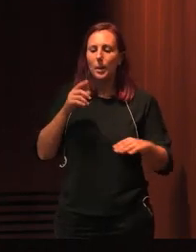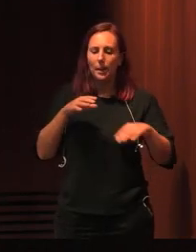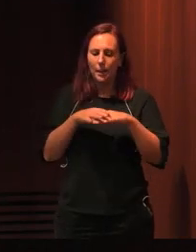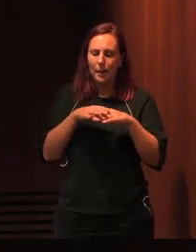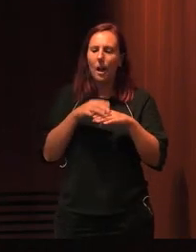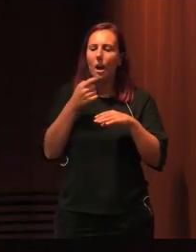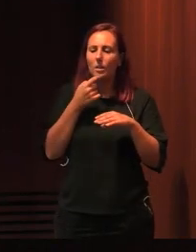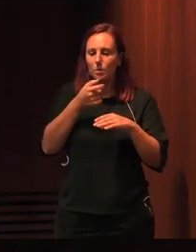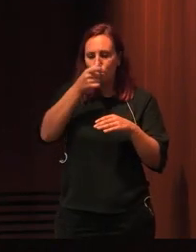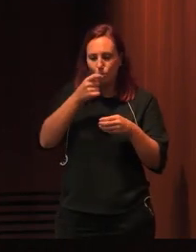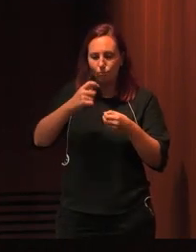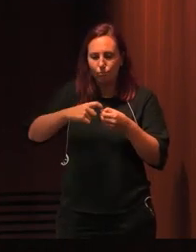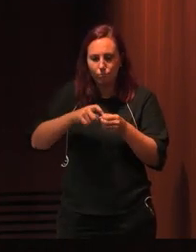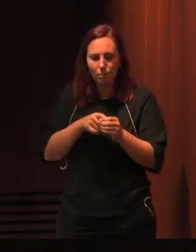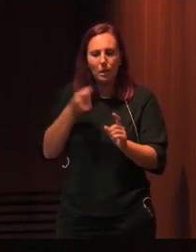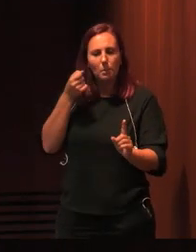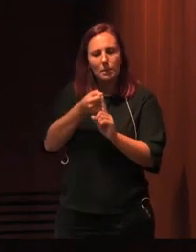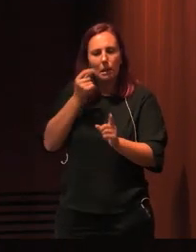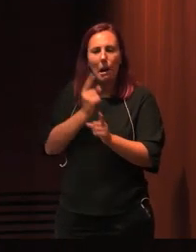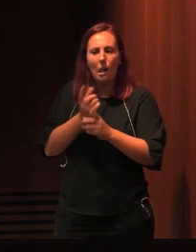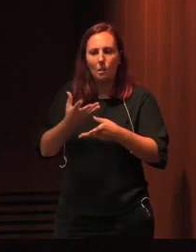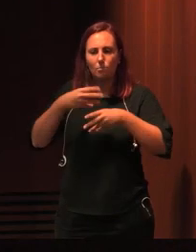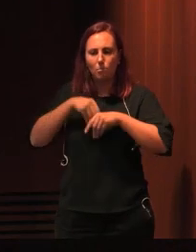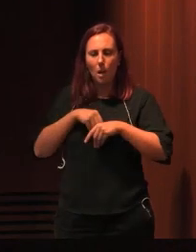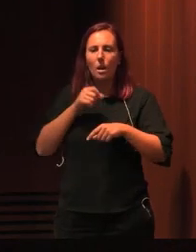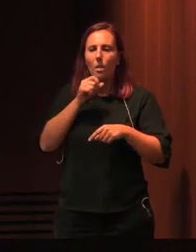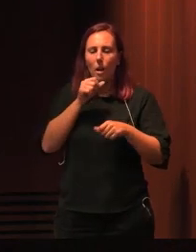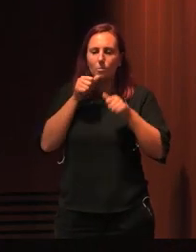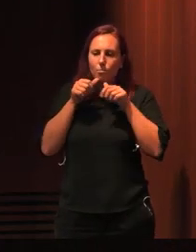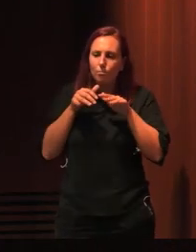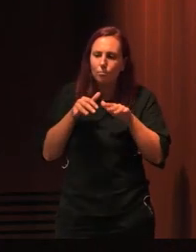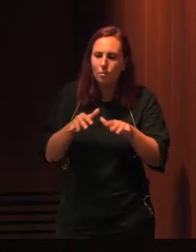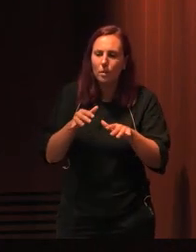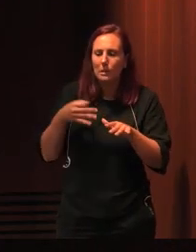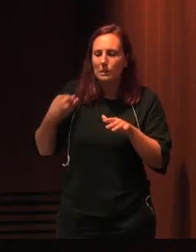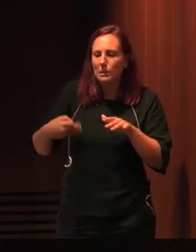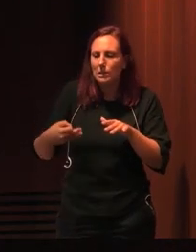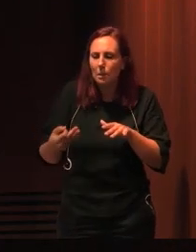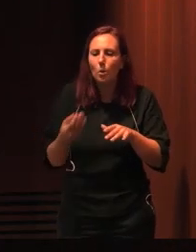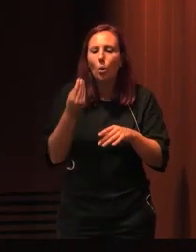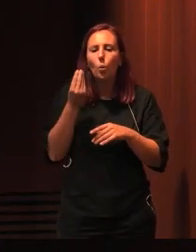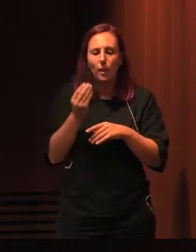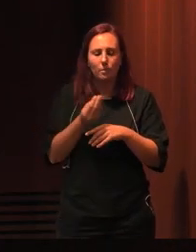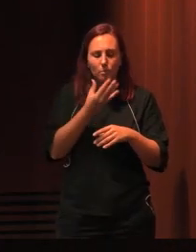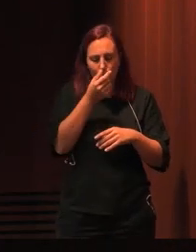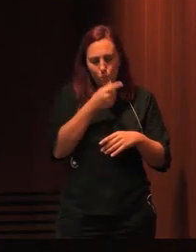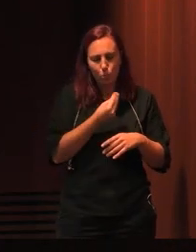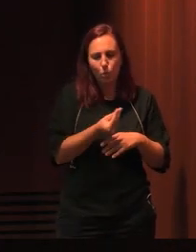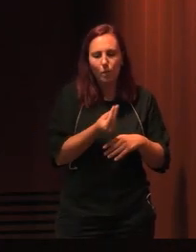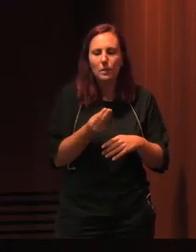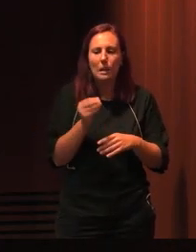de pessoas implicadas na mesma missão tem permitido esta demanda permanente de despertar junto dos mais novos a